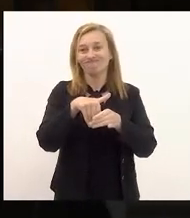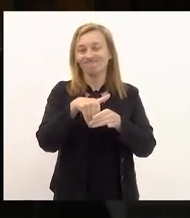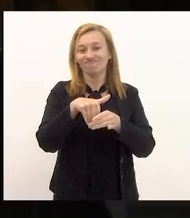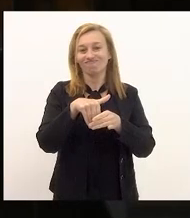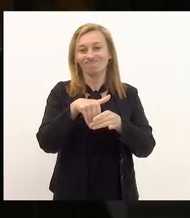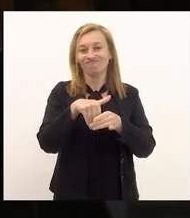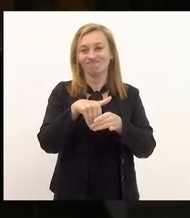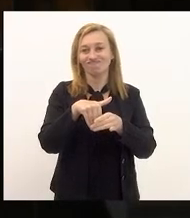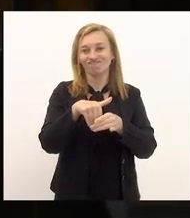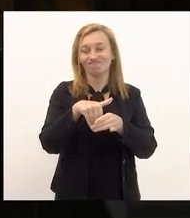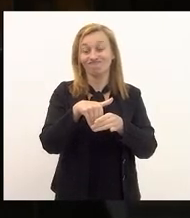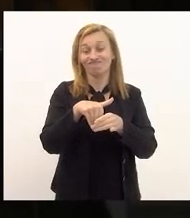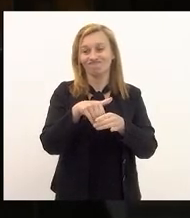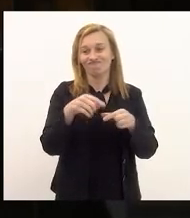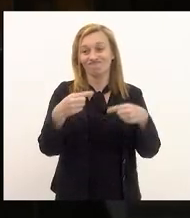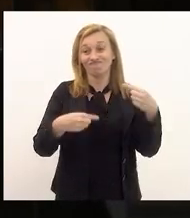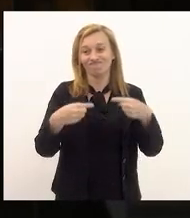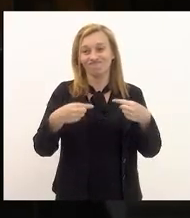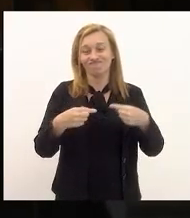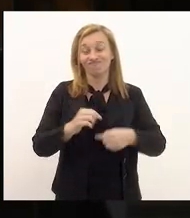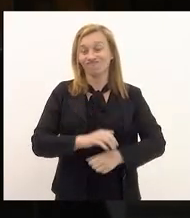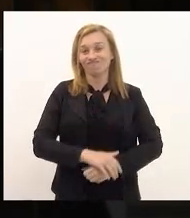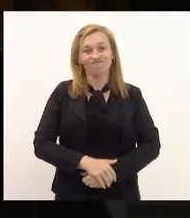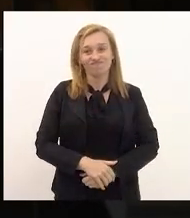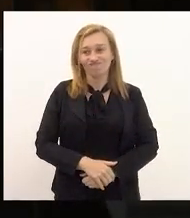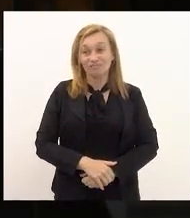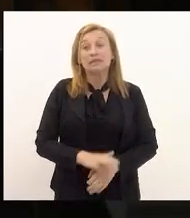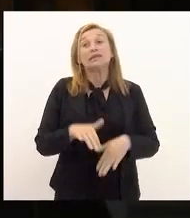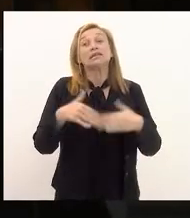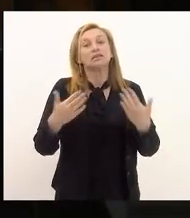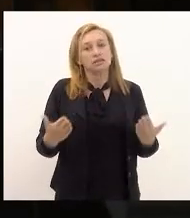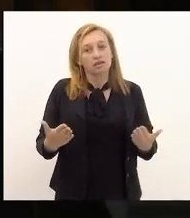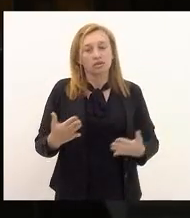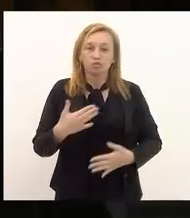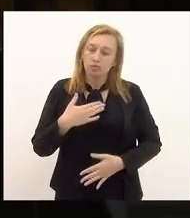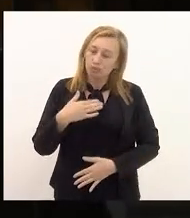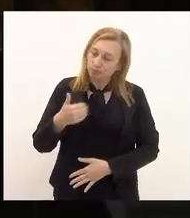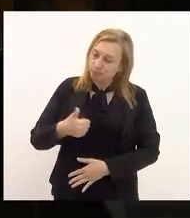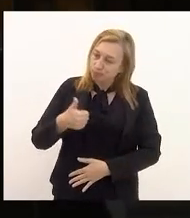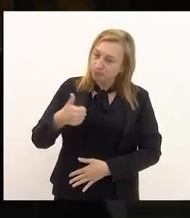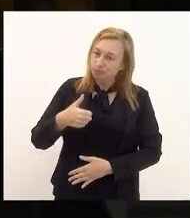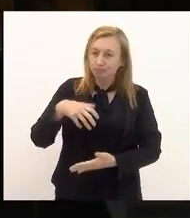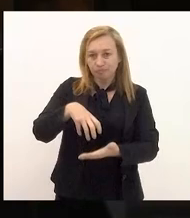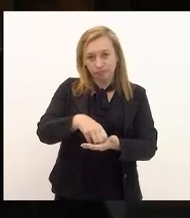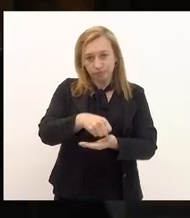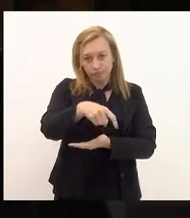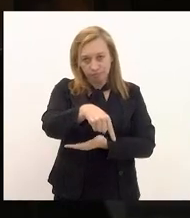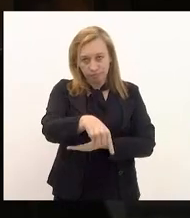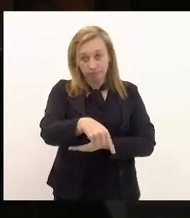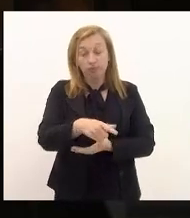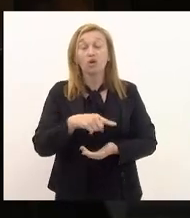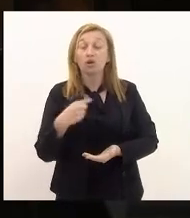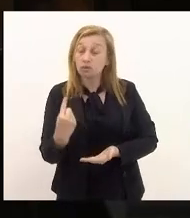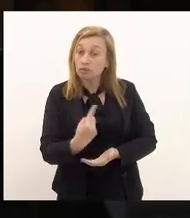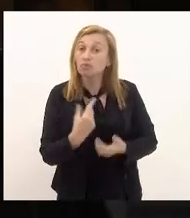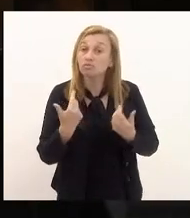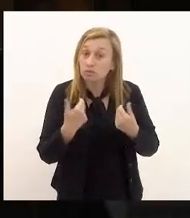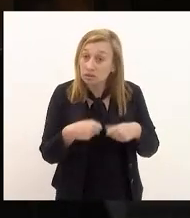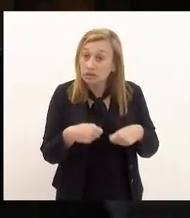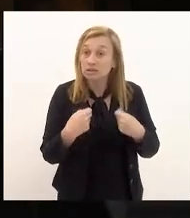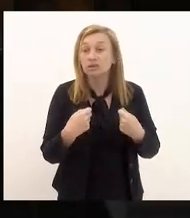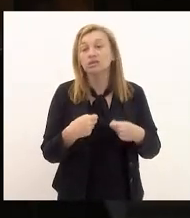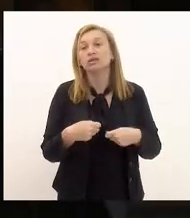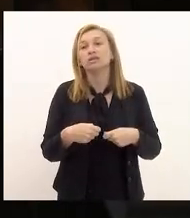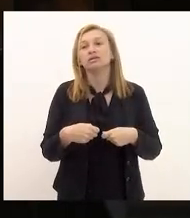exclusivamente político então aqui fica o meu primeiro registro que nós precisamos